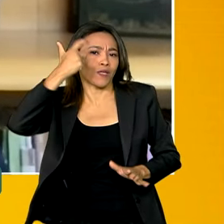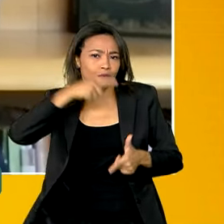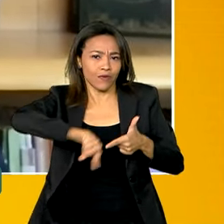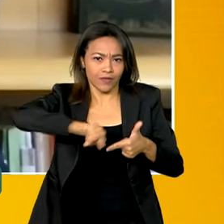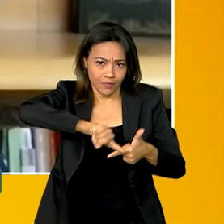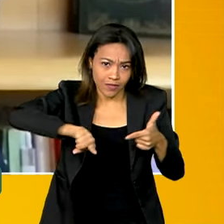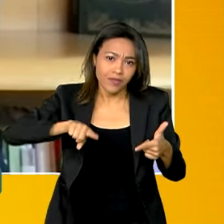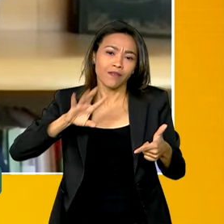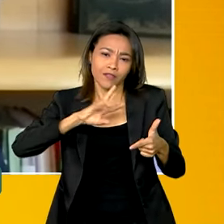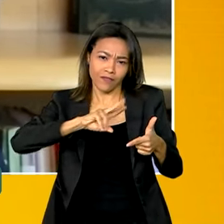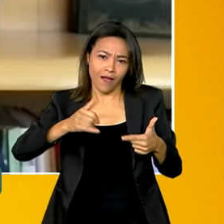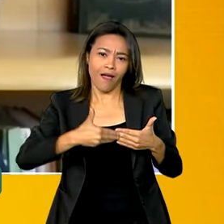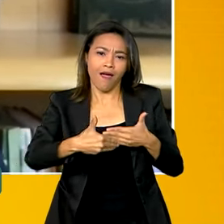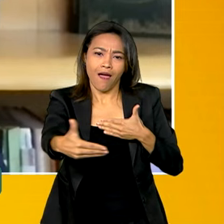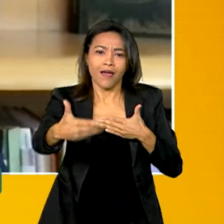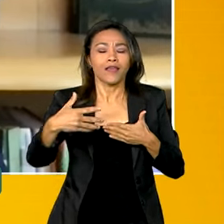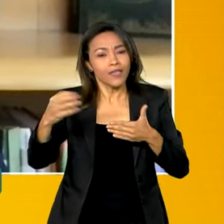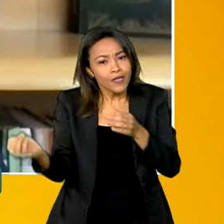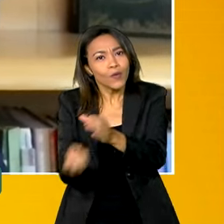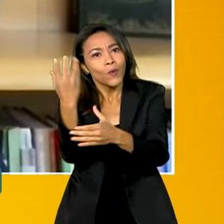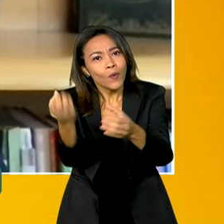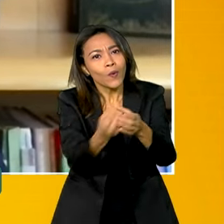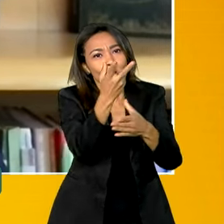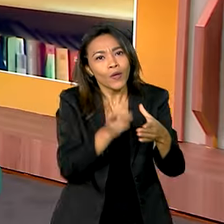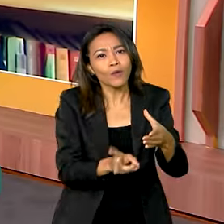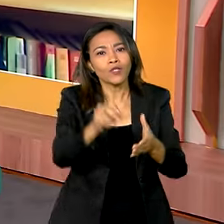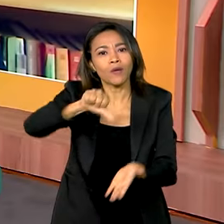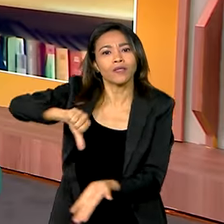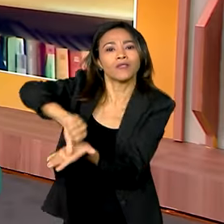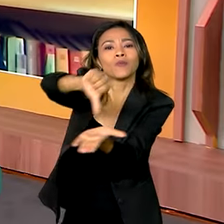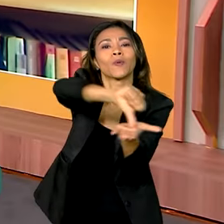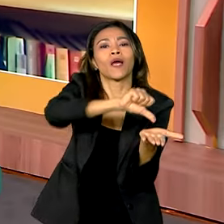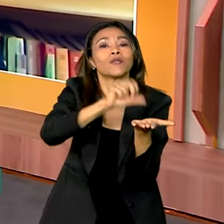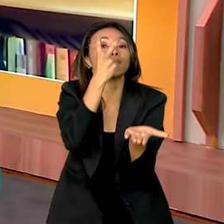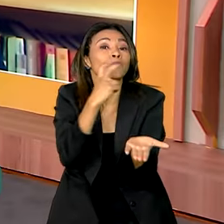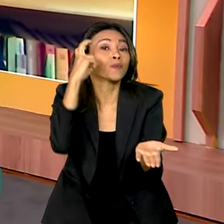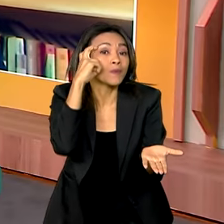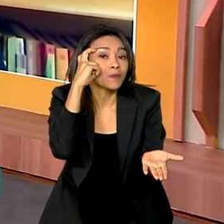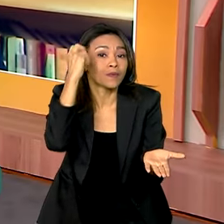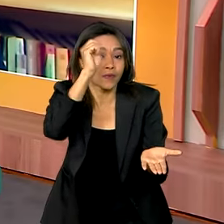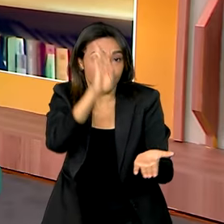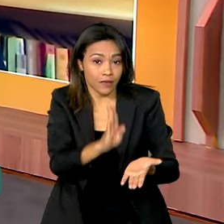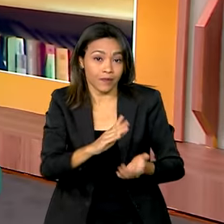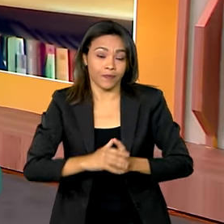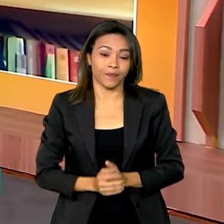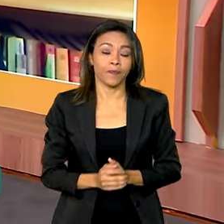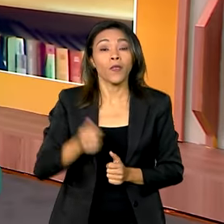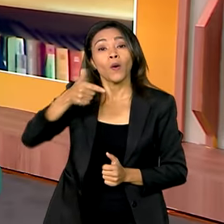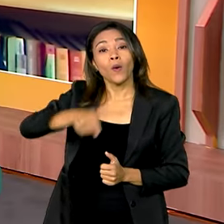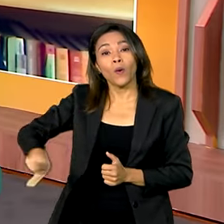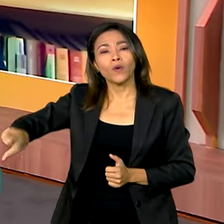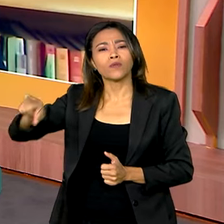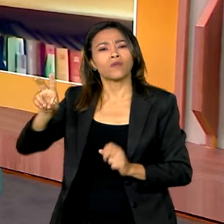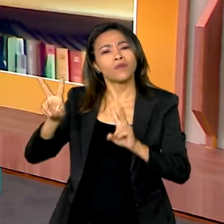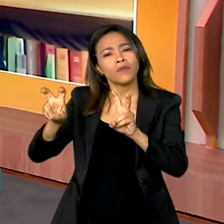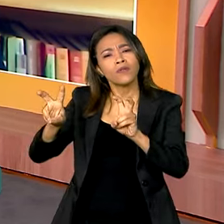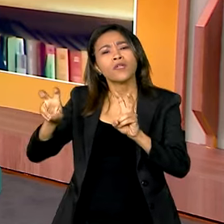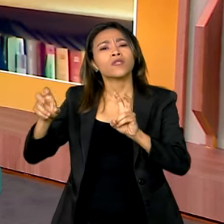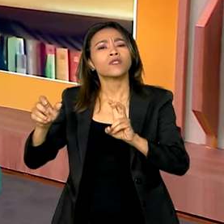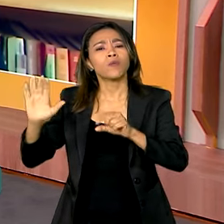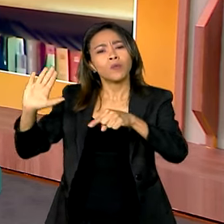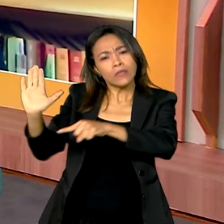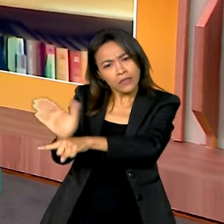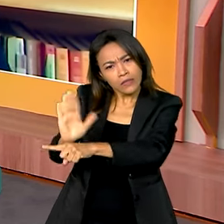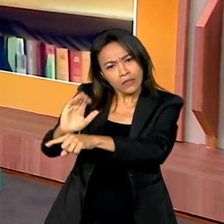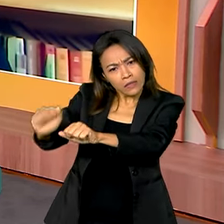continuar implementando pontos e pontões de cultura pelo Brasil. Quero aproveitar a sua presença aqui para a gente falar um pouquinho sobre o cinema brasileiro